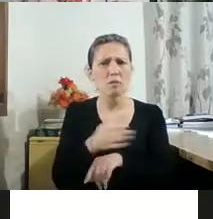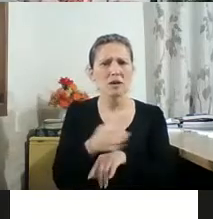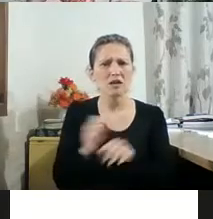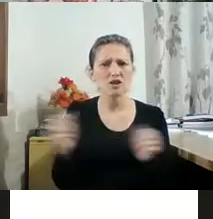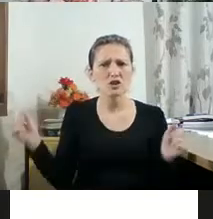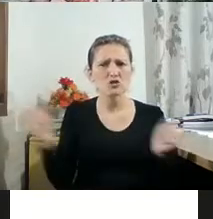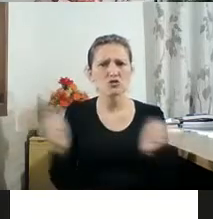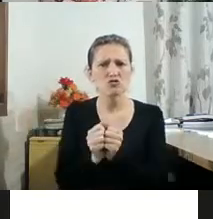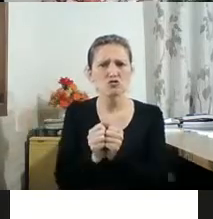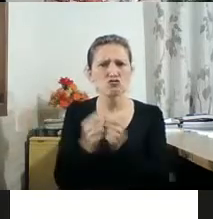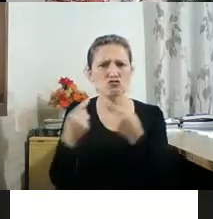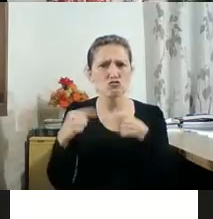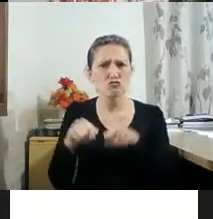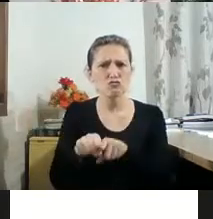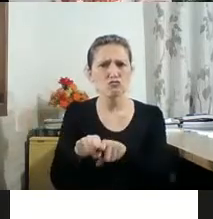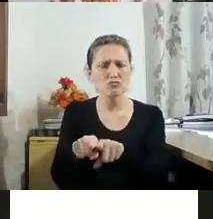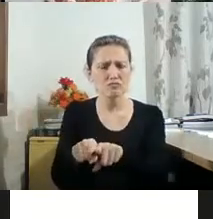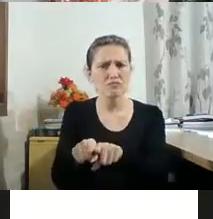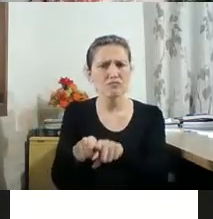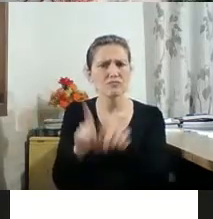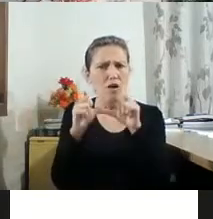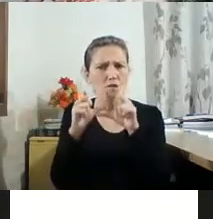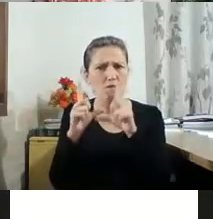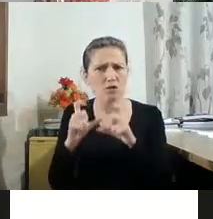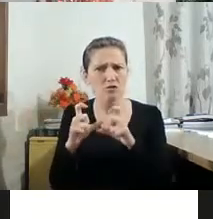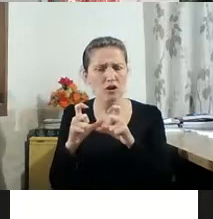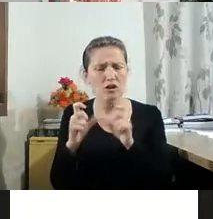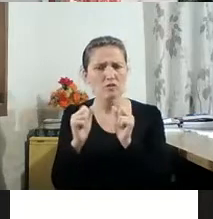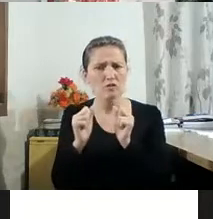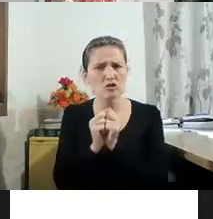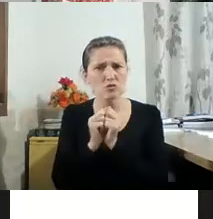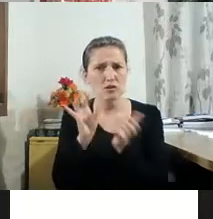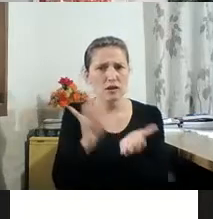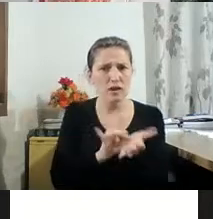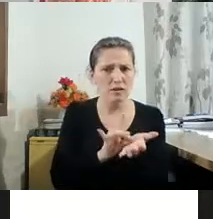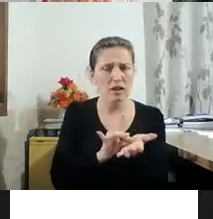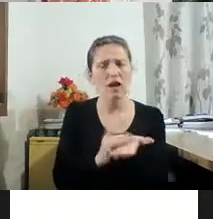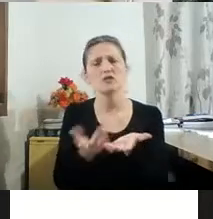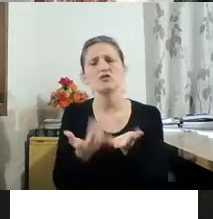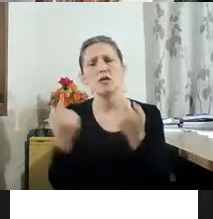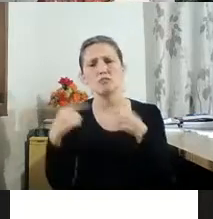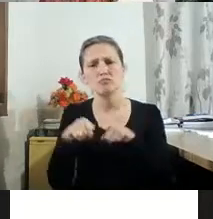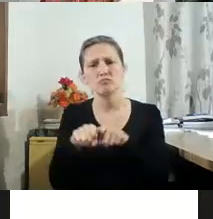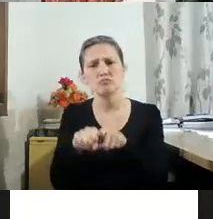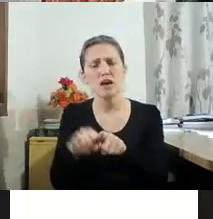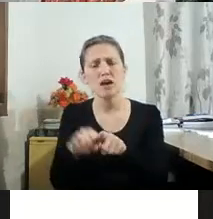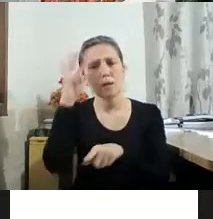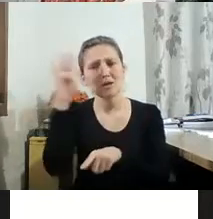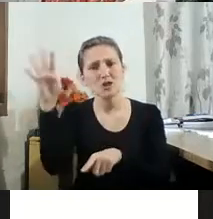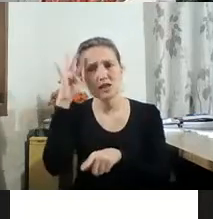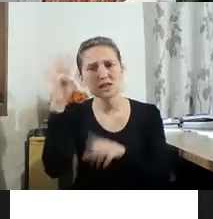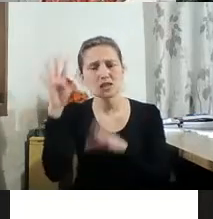fotógrafo e a realidade, da imaginação e da imagem.